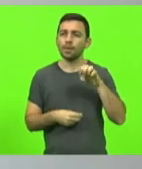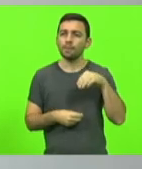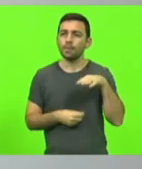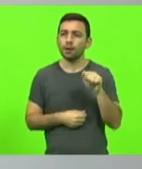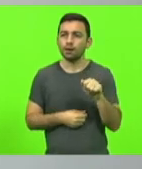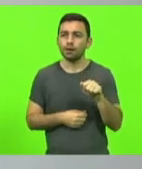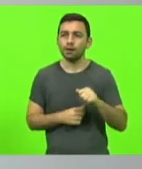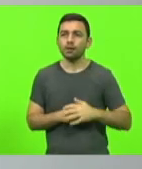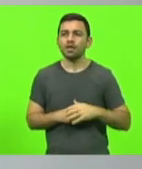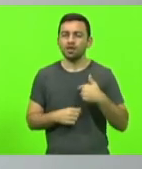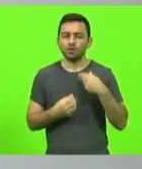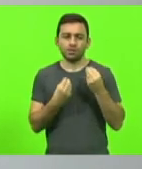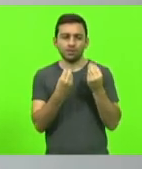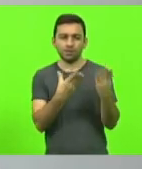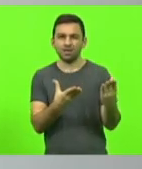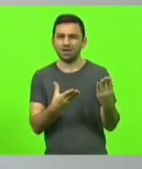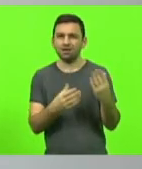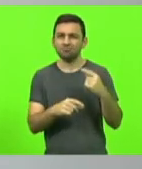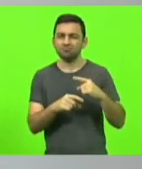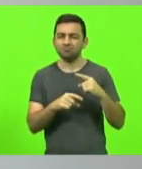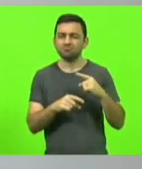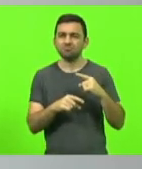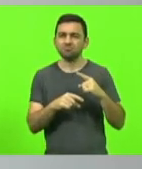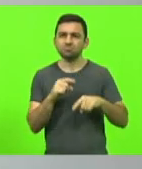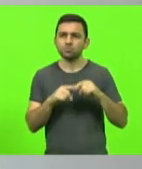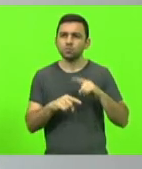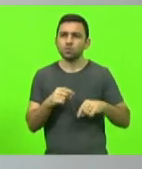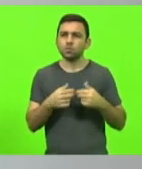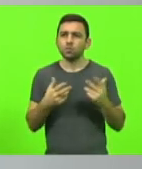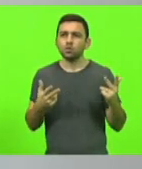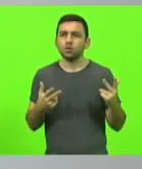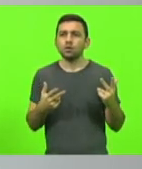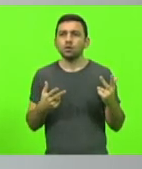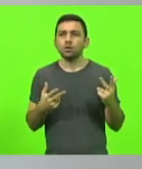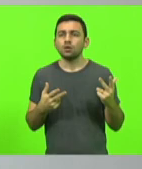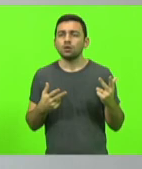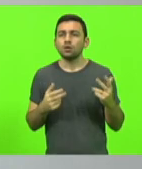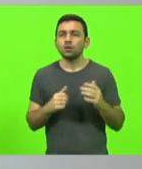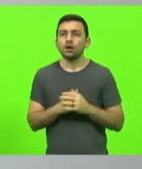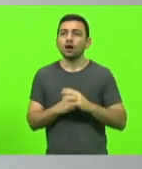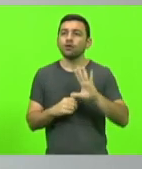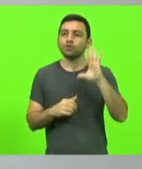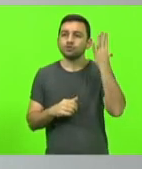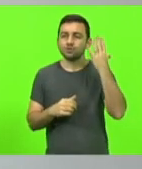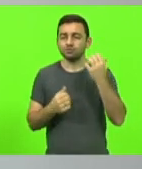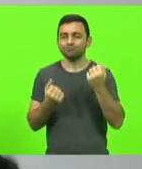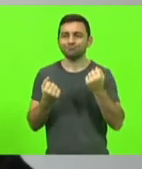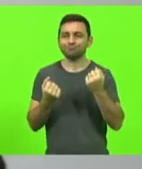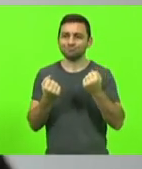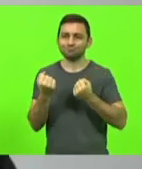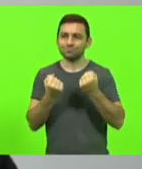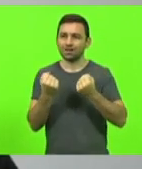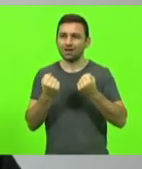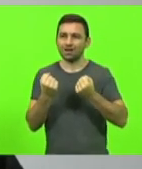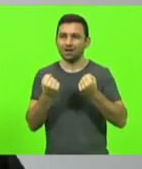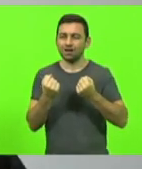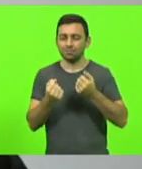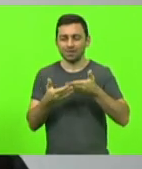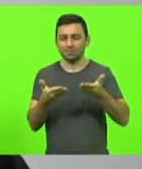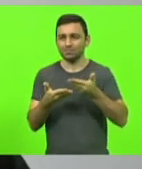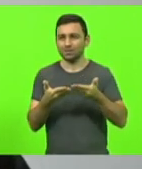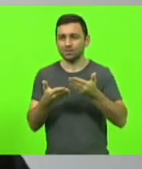um recurso de um par que era naquele dia e quando estava na estrada acabou a minha bateria, eu fiquei sem o acesso